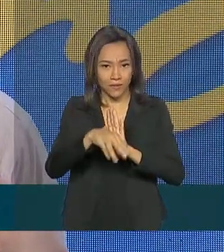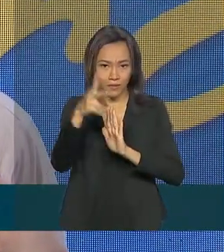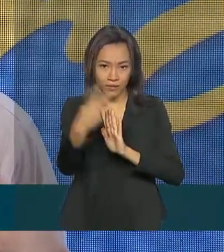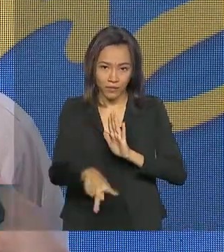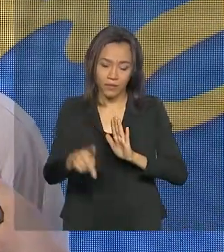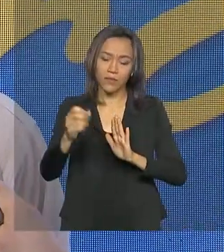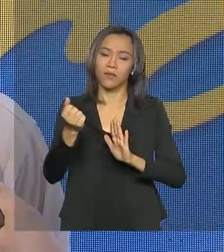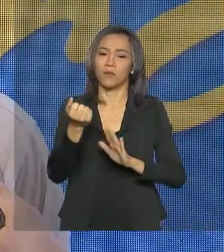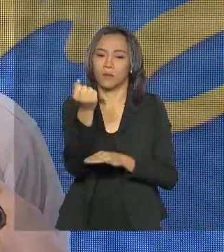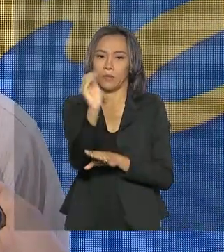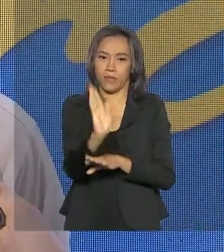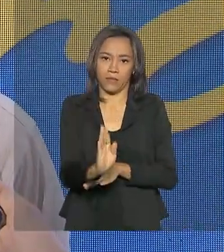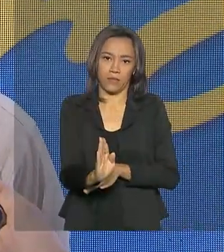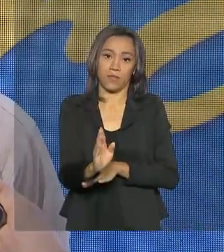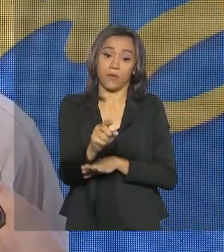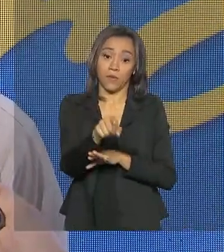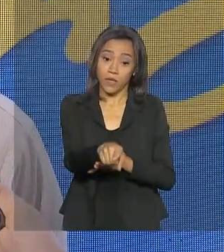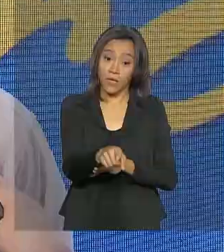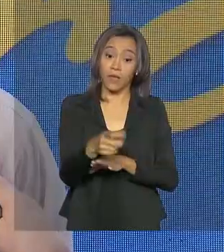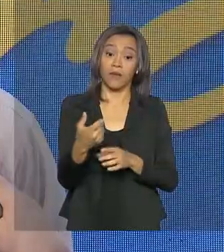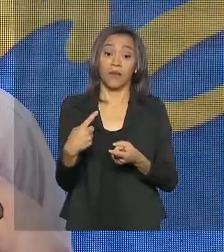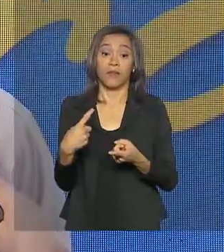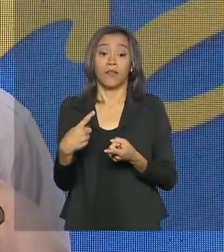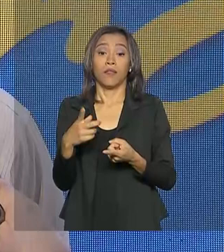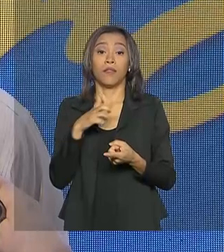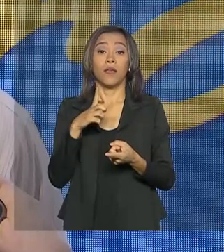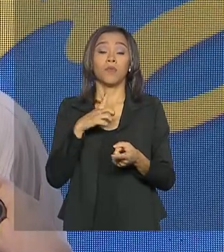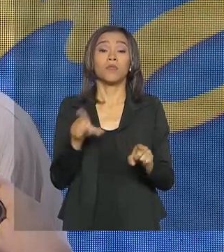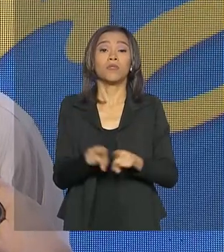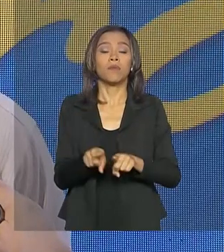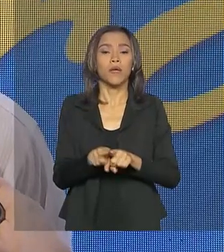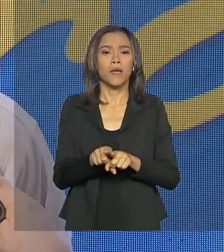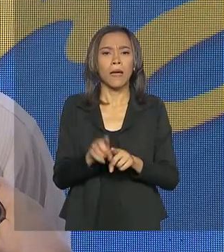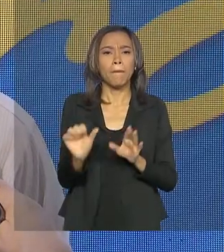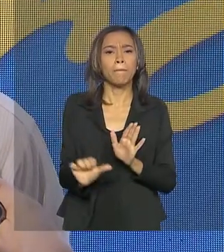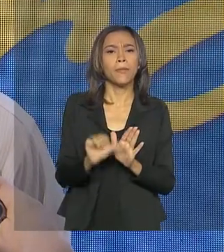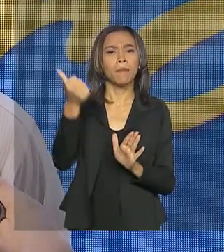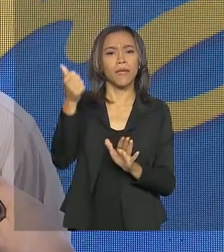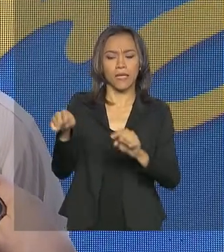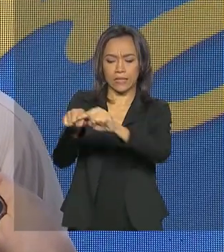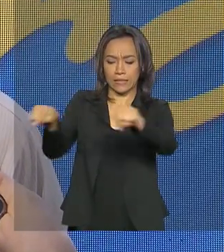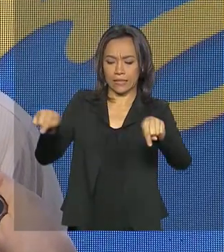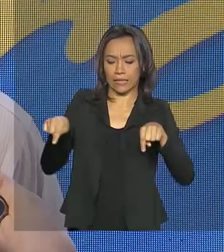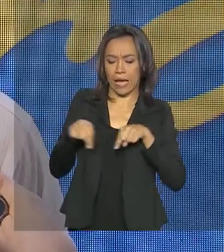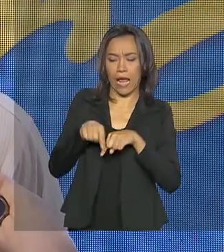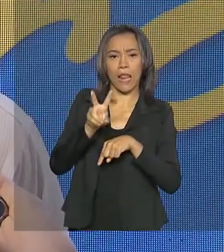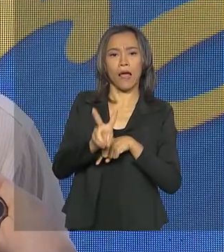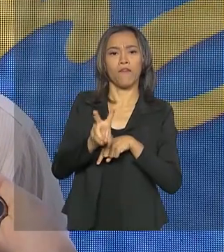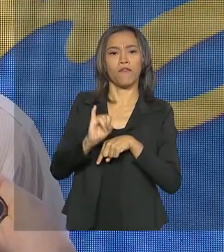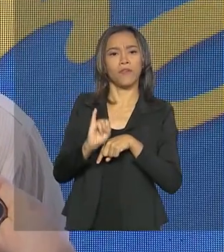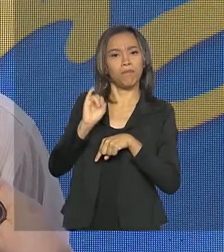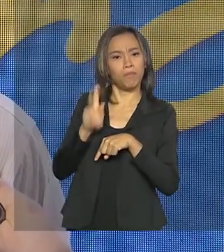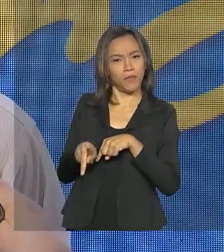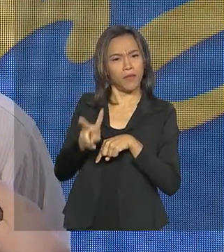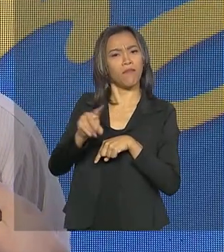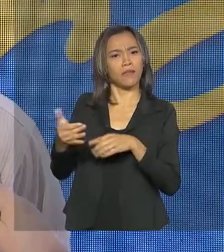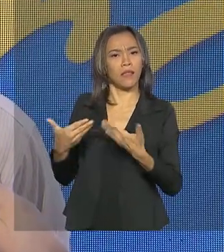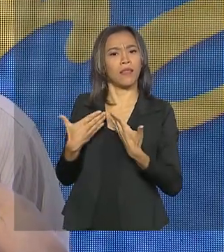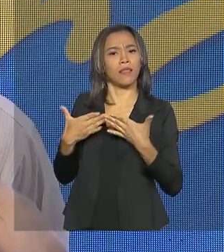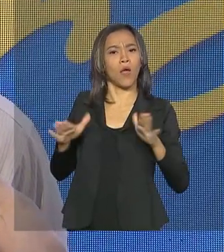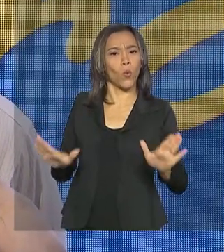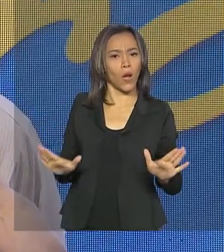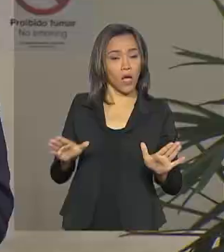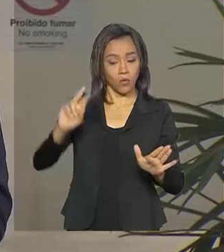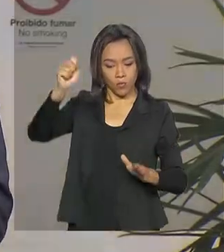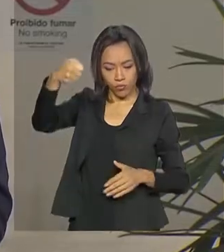é um hub de picape para Uber. Temos também a primeira sala VIP, que vai ser inaugurada nos próximos dias com raio